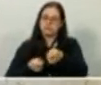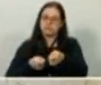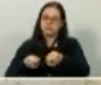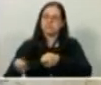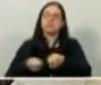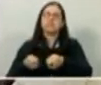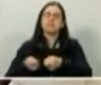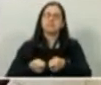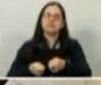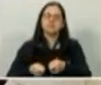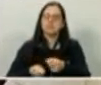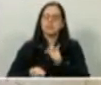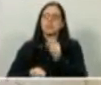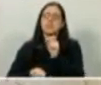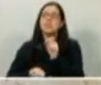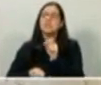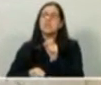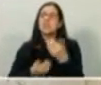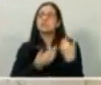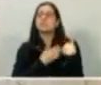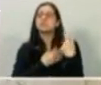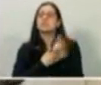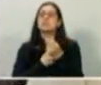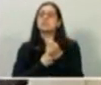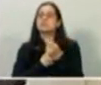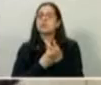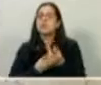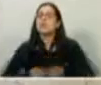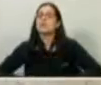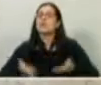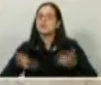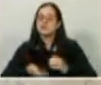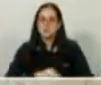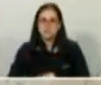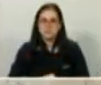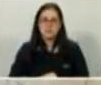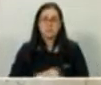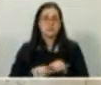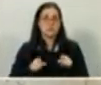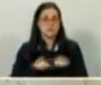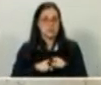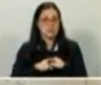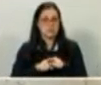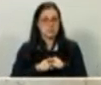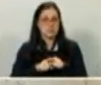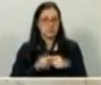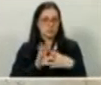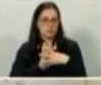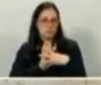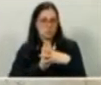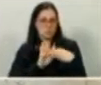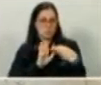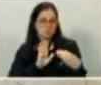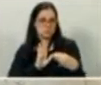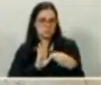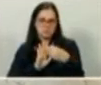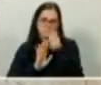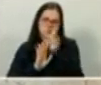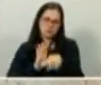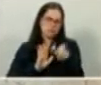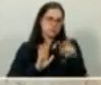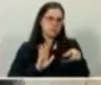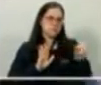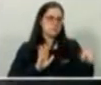quem tem o dinheiro para gastar e, principalmente, só se supera com o exemplo individual de cada um.